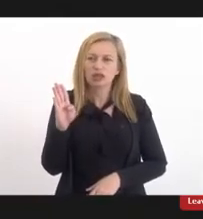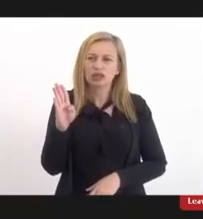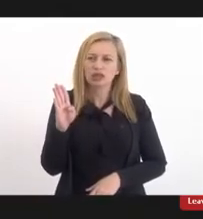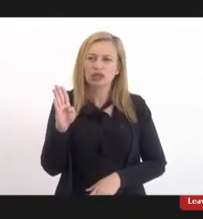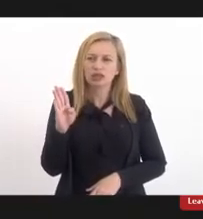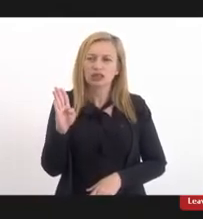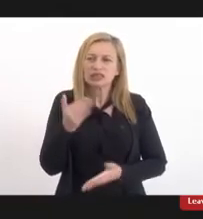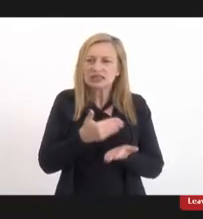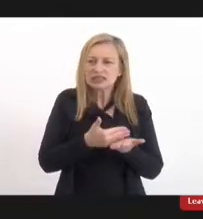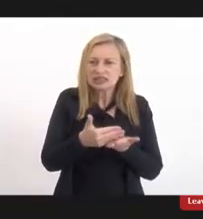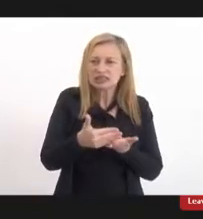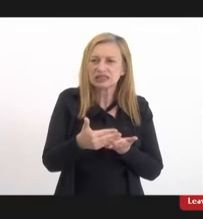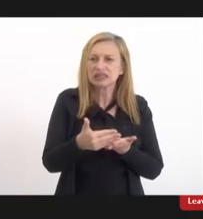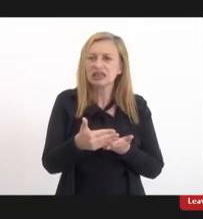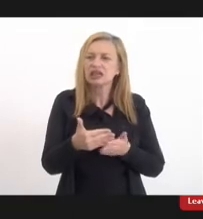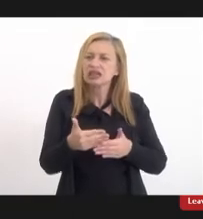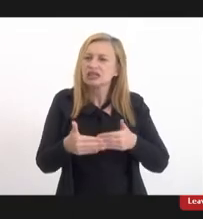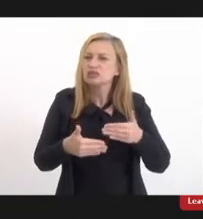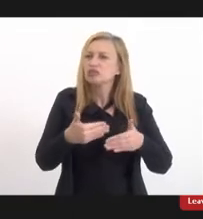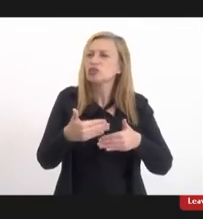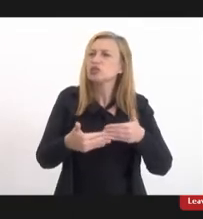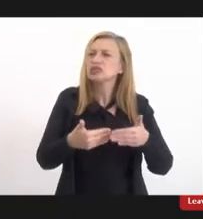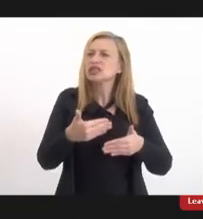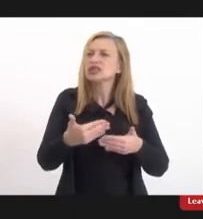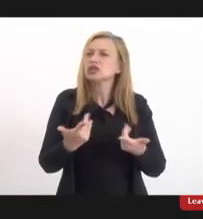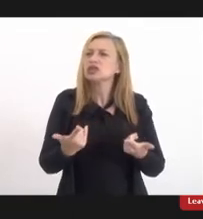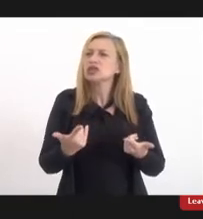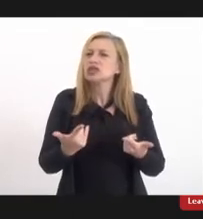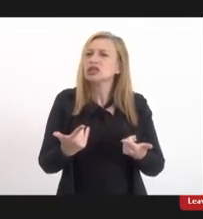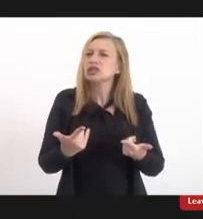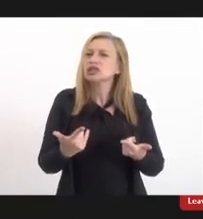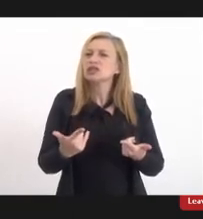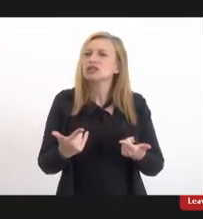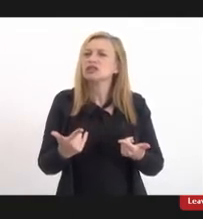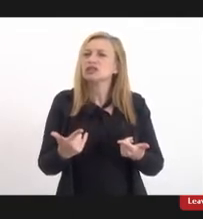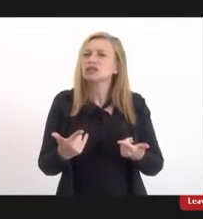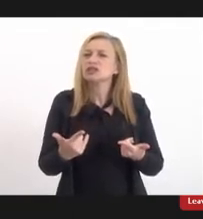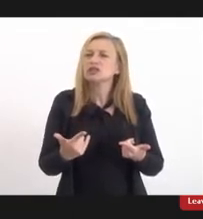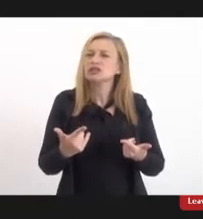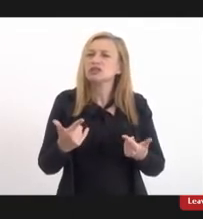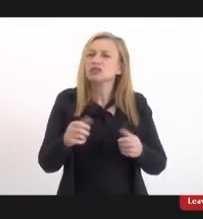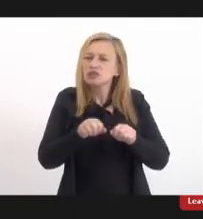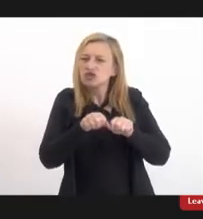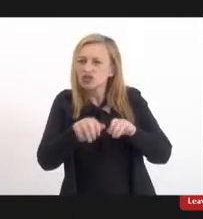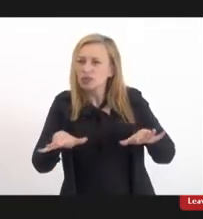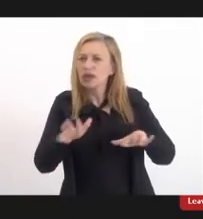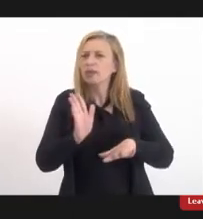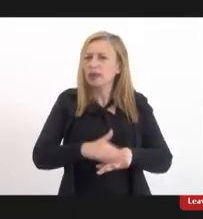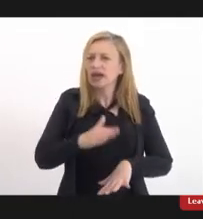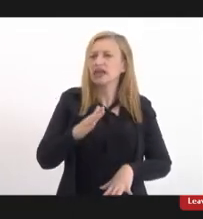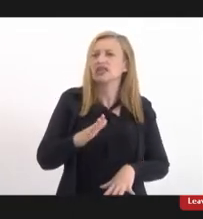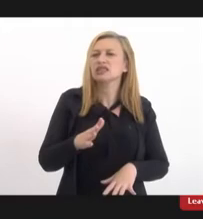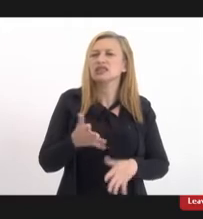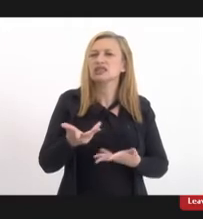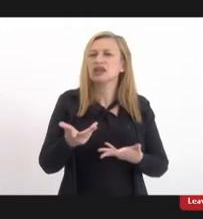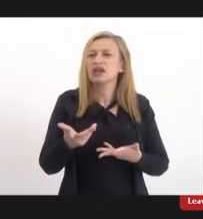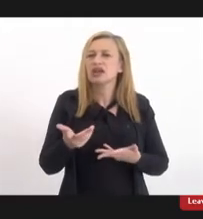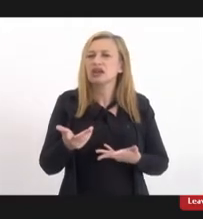a gente iniciar esse processo e ter a perspectiva de ampliar né de trazer